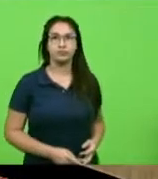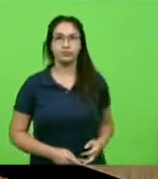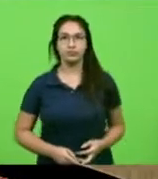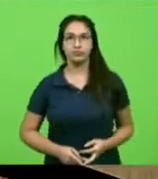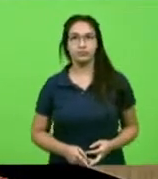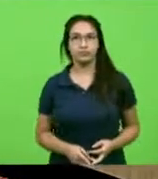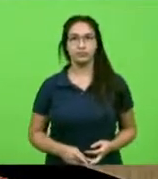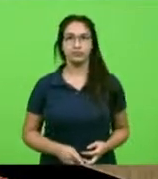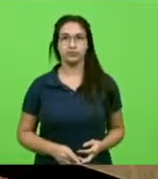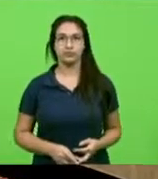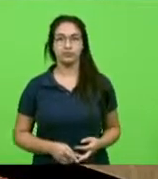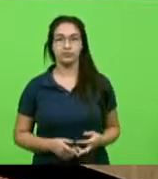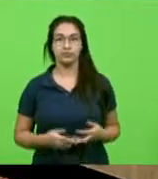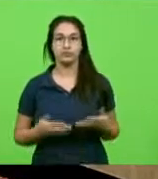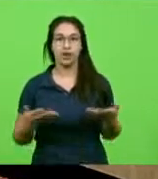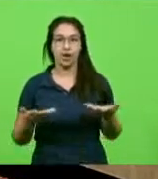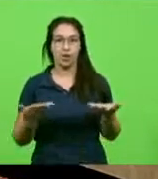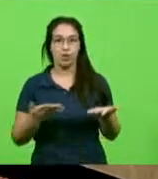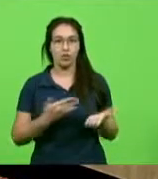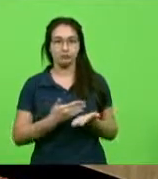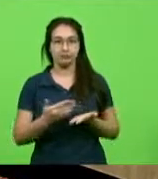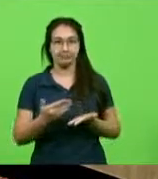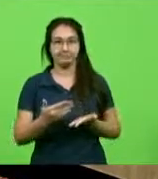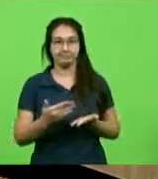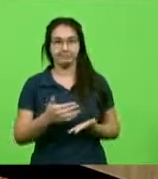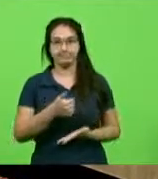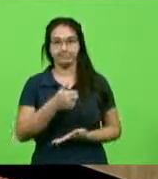dos 15 minutos